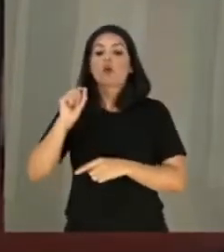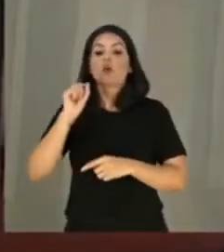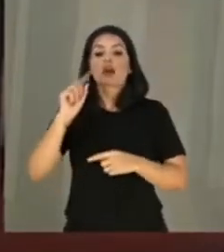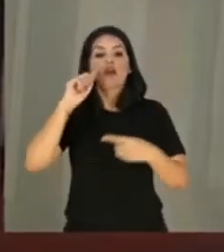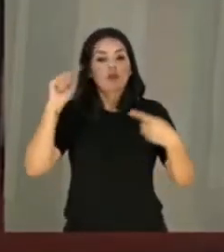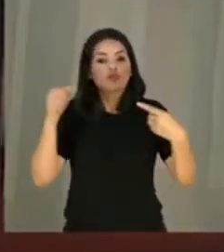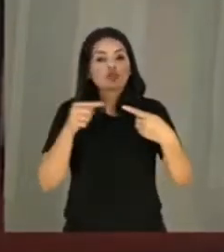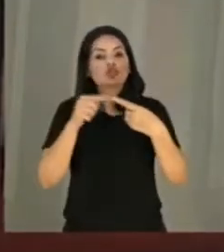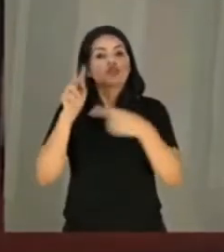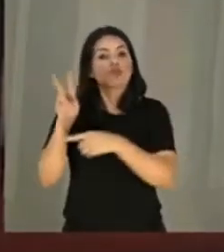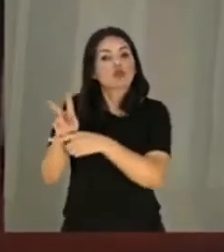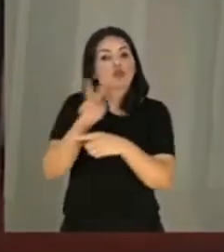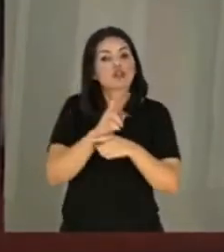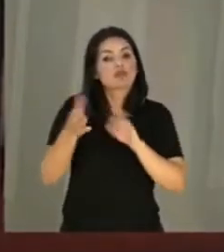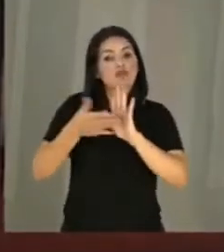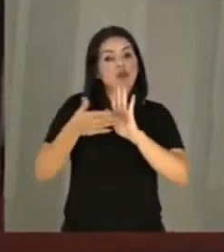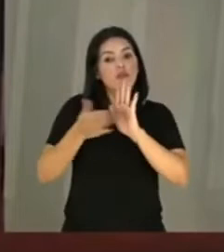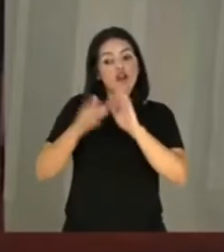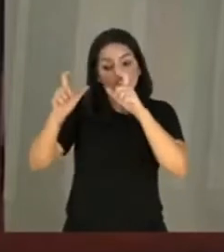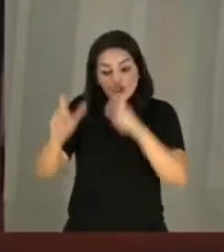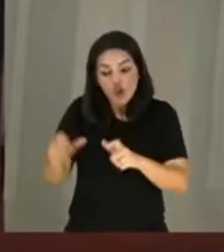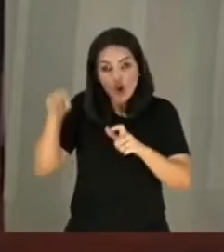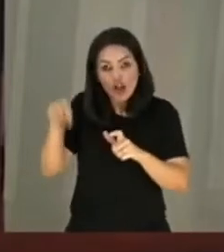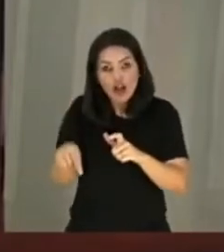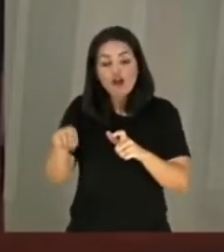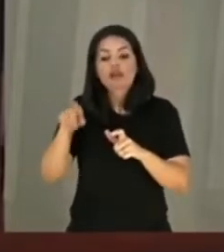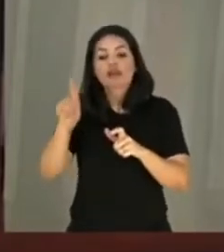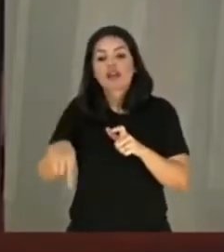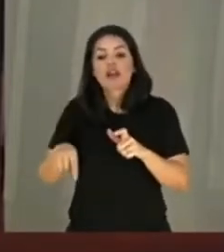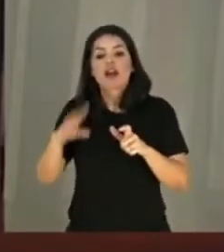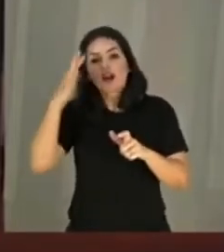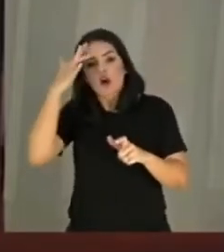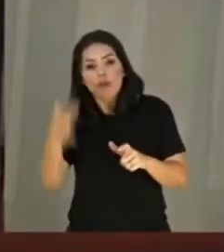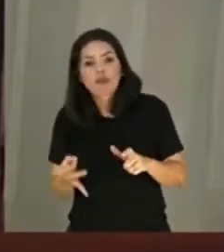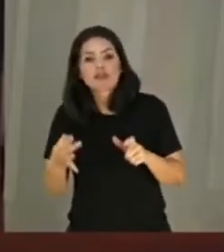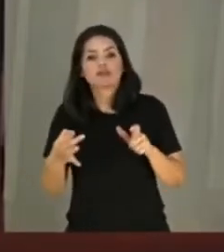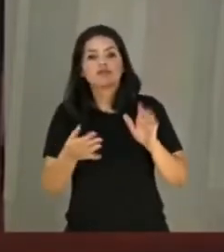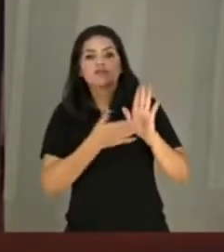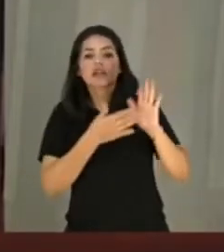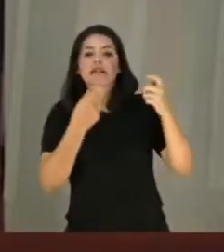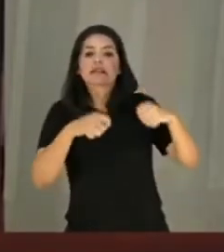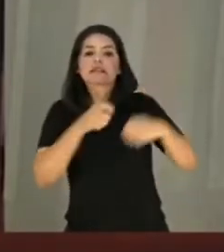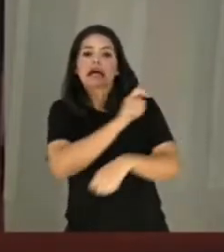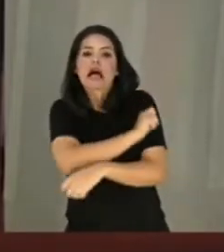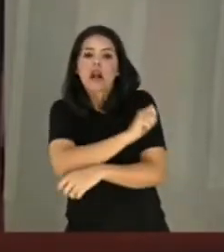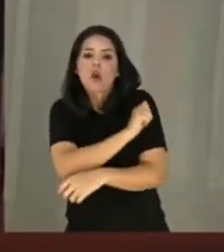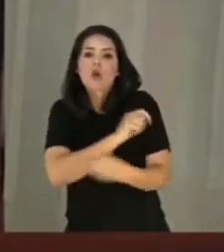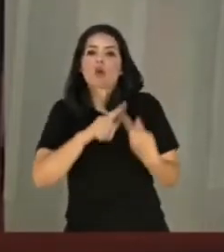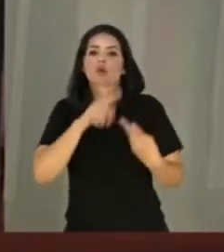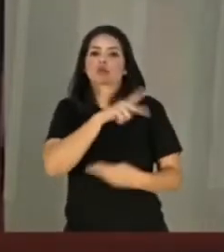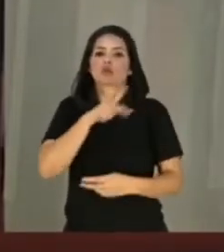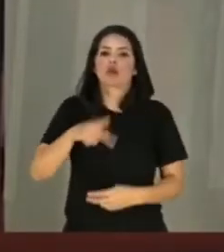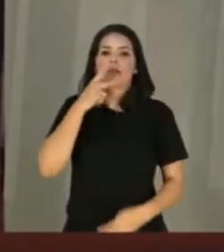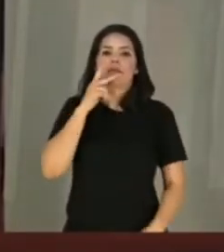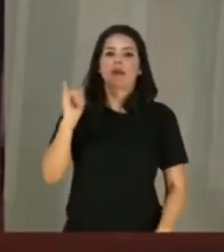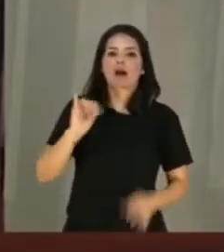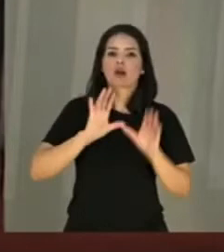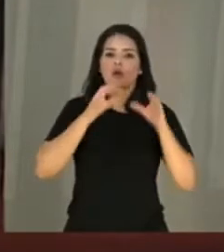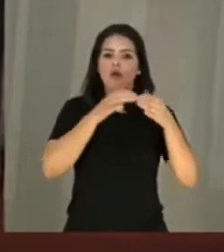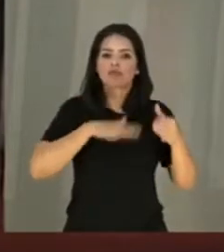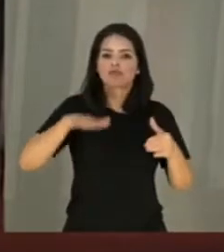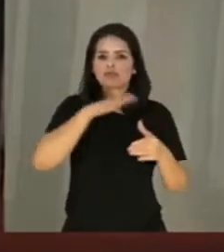visam proteger propostas locais, que ressoam a compreensão das demandas de estudantes e professores, pais e comunidades